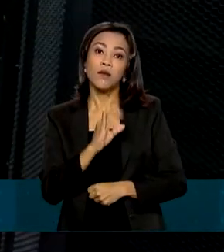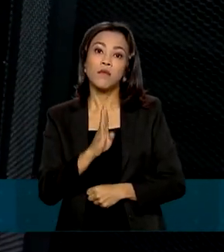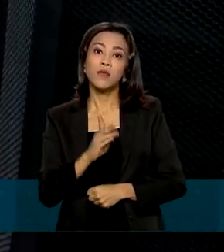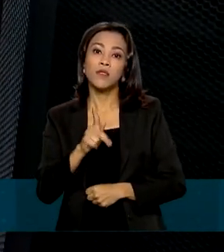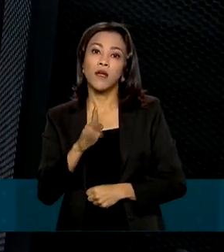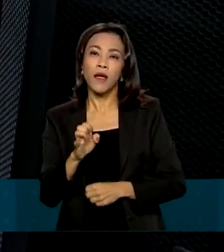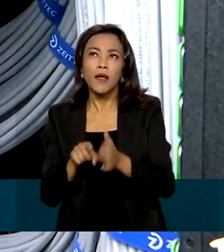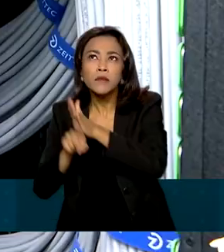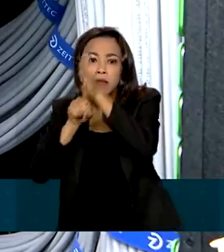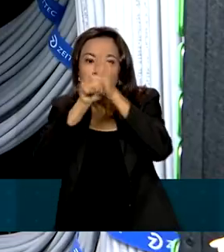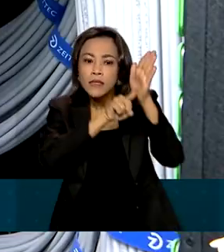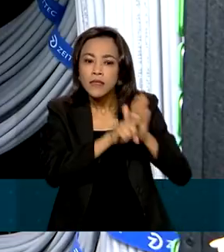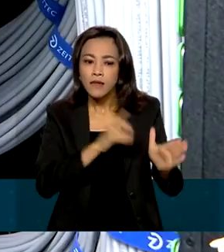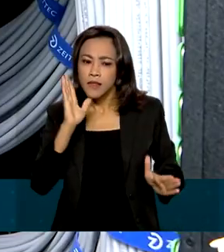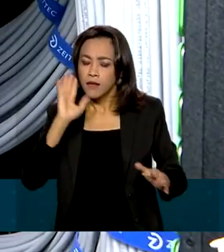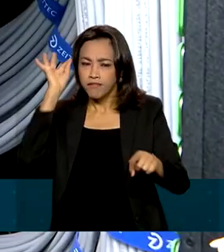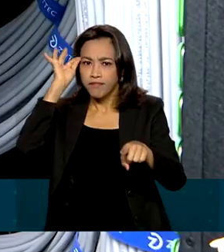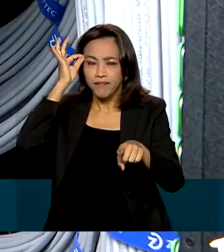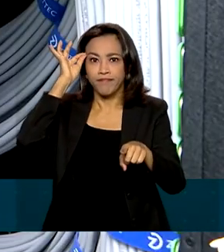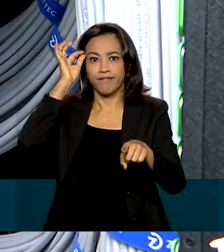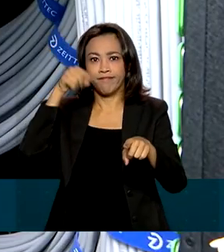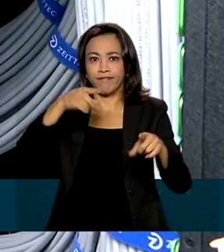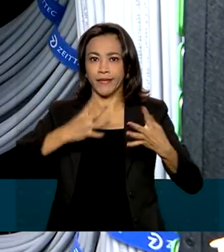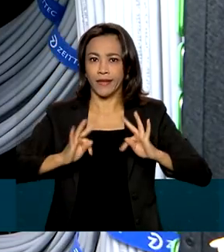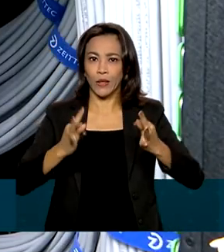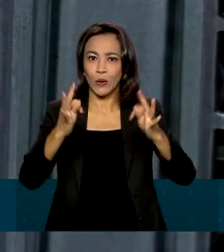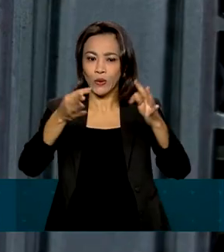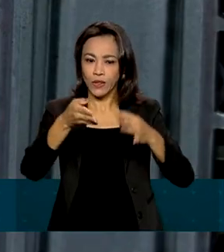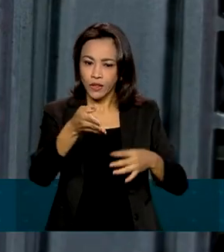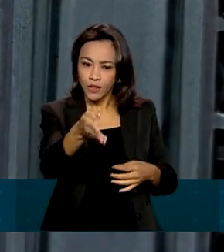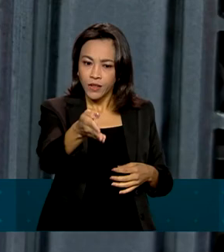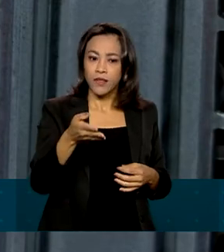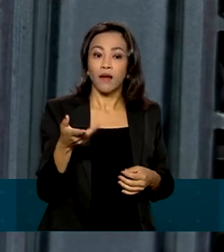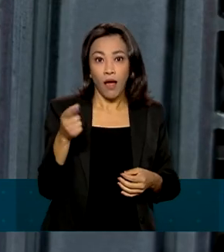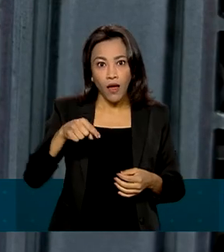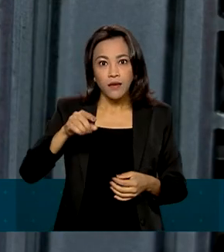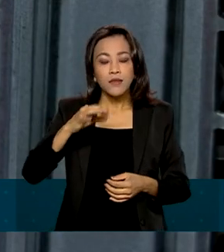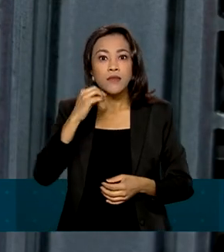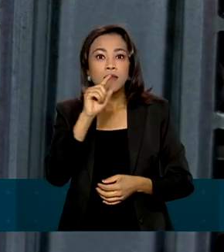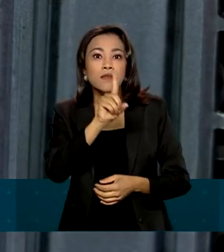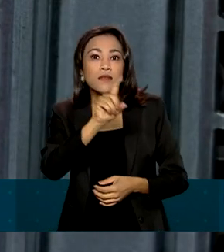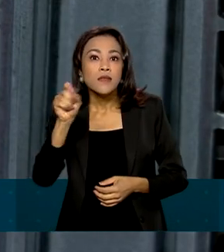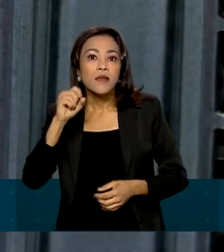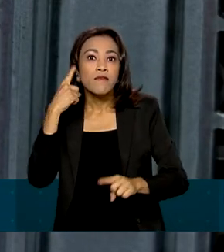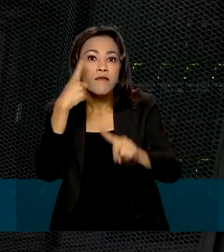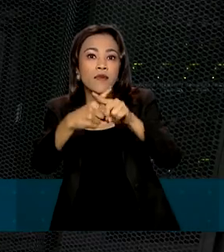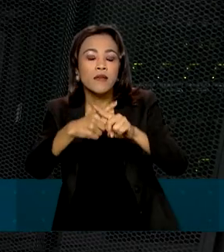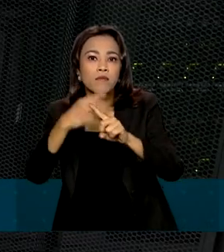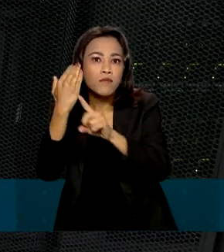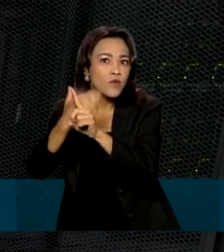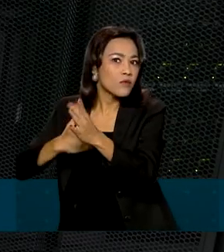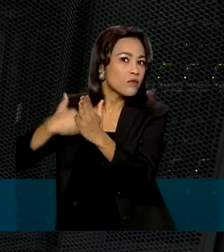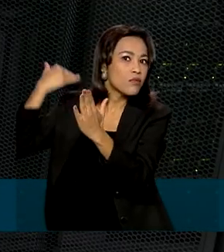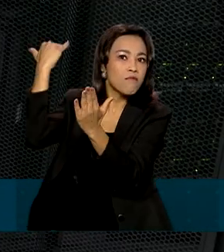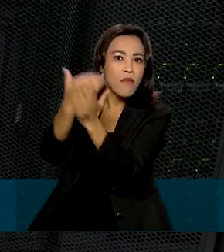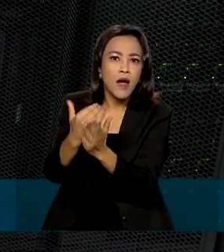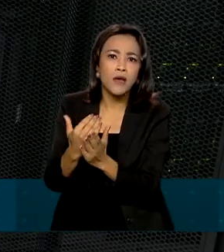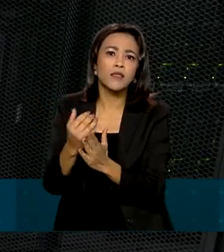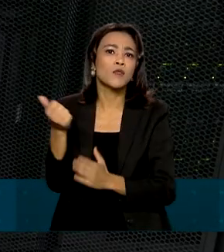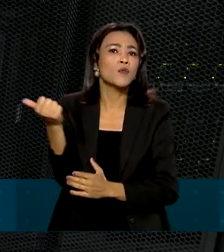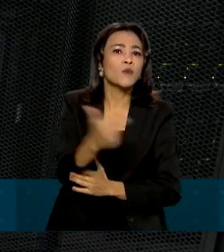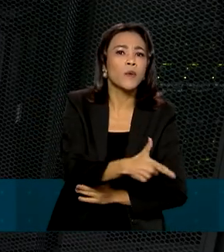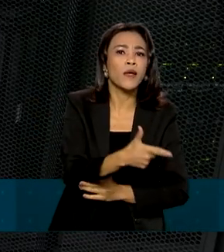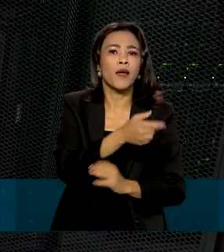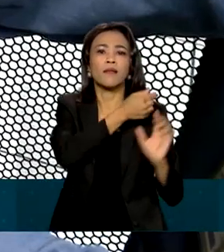equipamentos mais rápidos. A taxa de conectividade do sistema é 100 vezes mais veloz do que a rede usada tradicionalmente